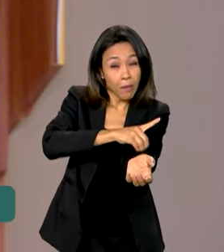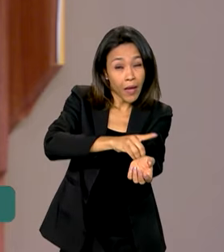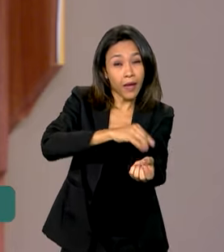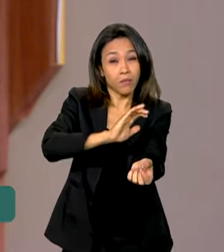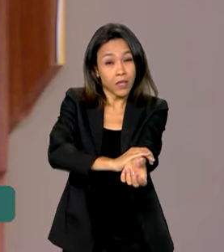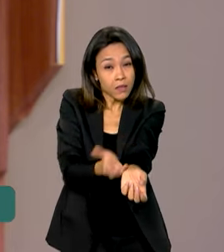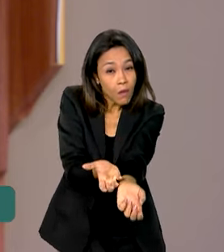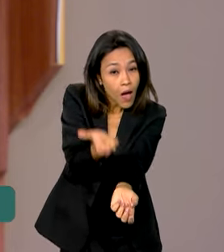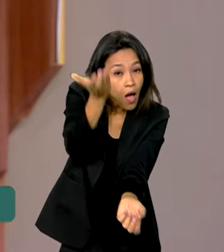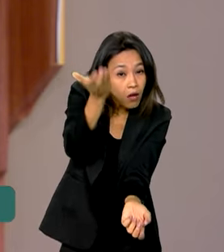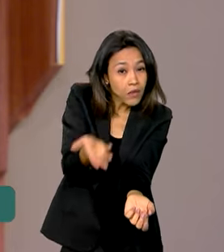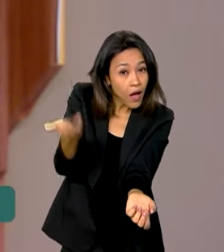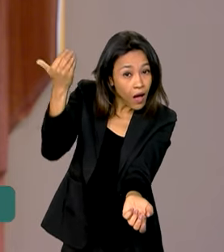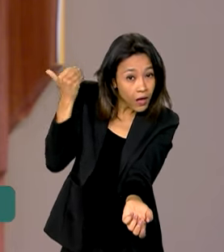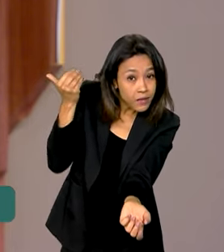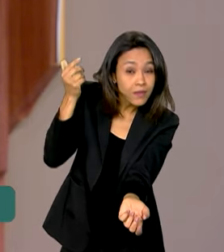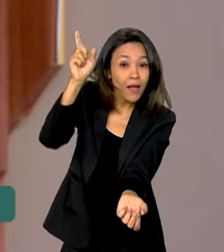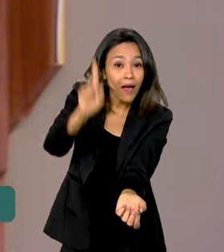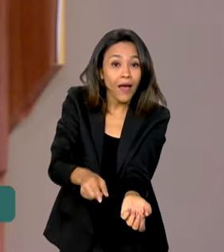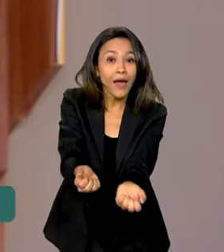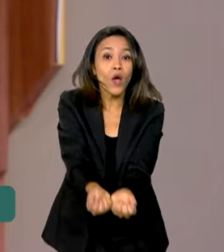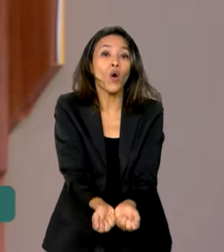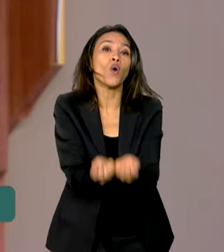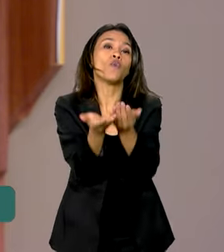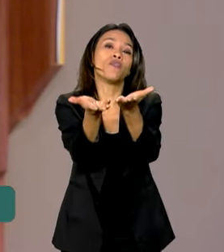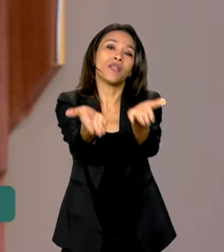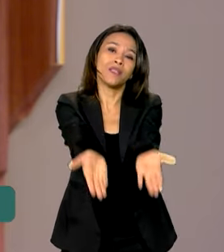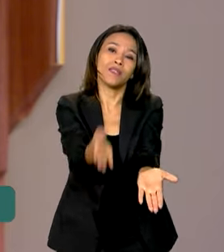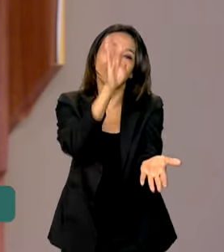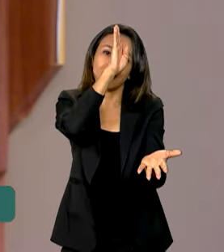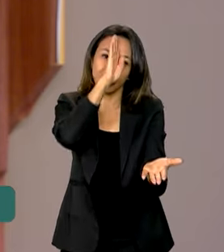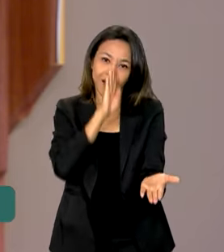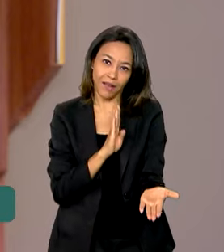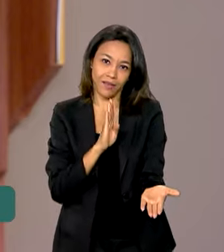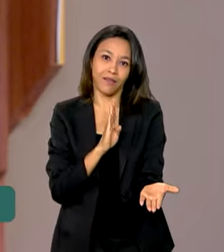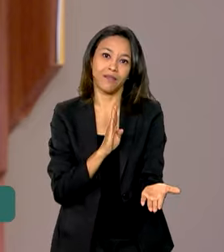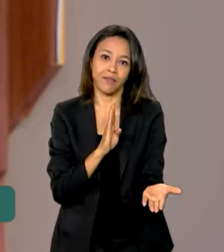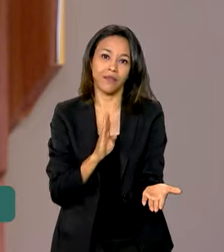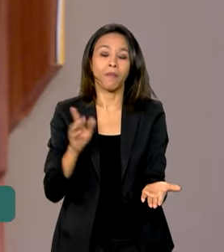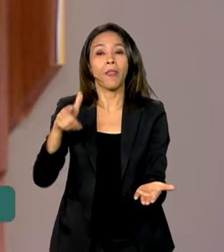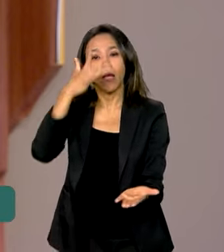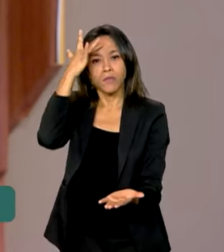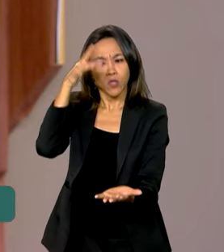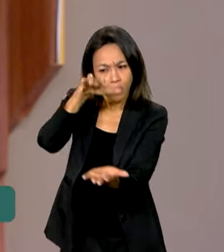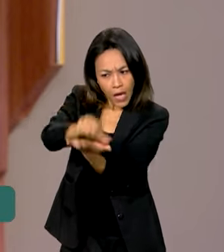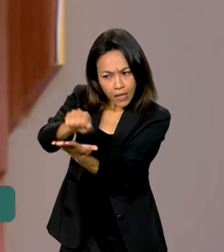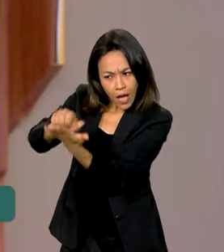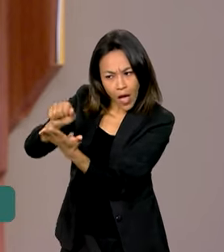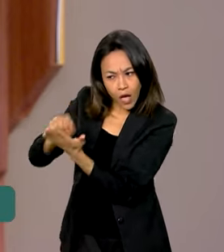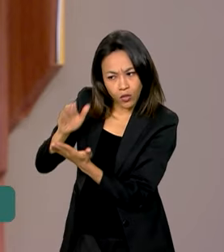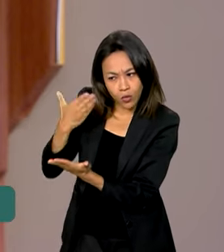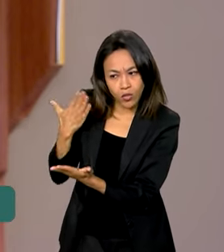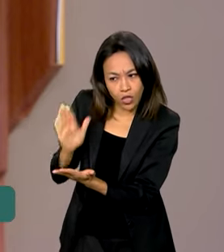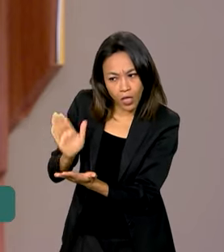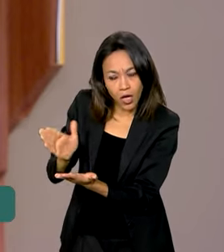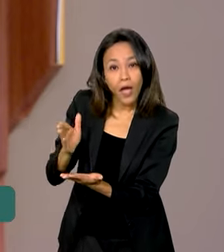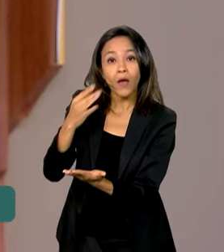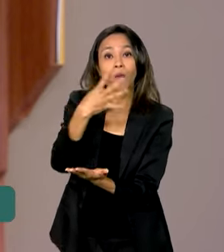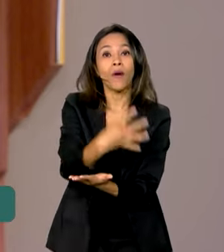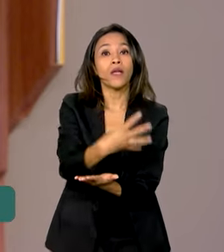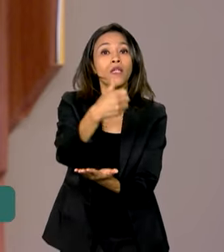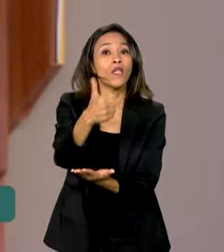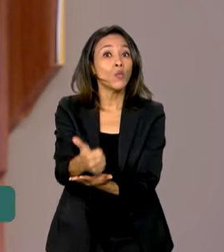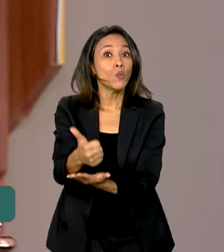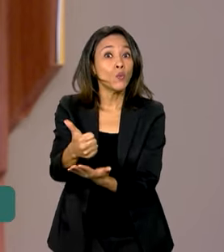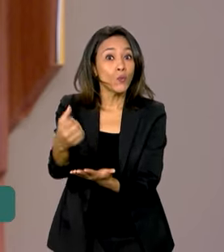hipertensão, eram oferecidos para a população totalmente de graça. O pessoal do Cadastro Único já recebia de graça, são 41 itens